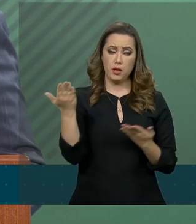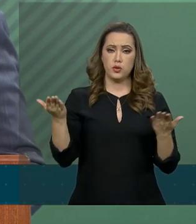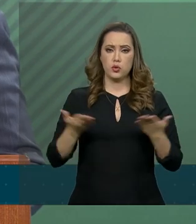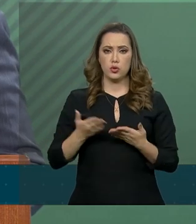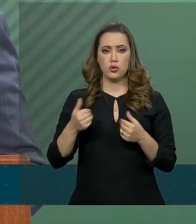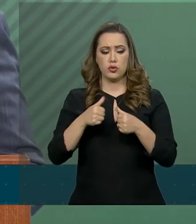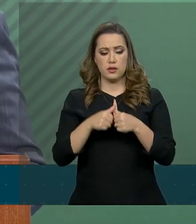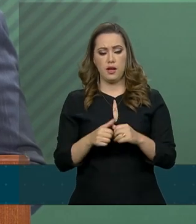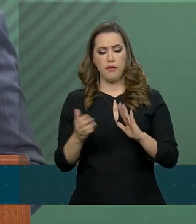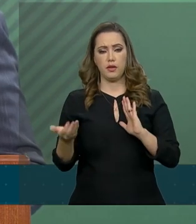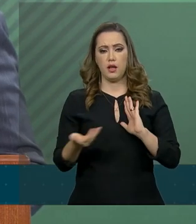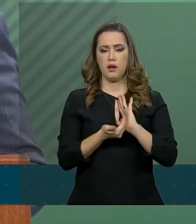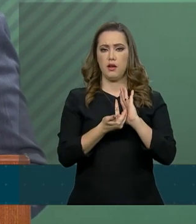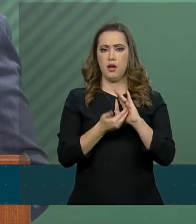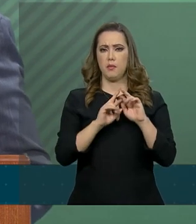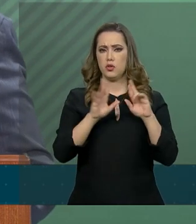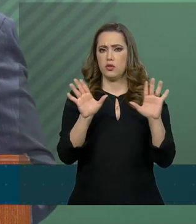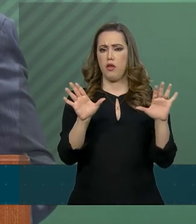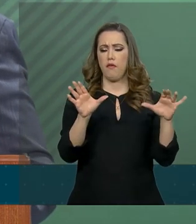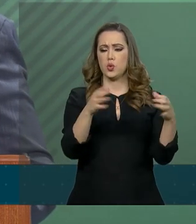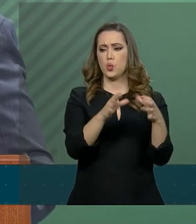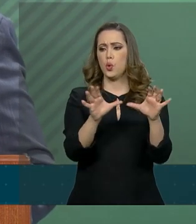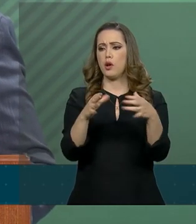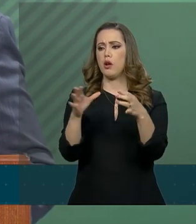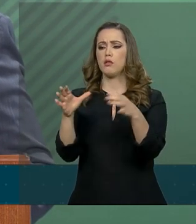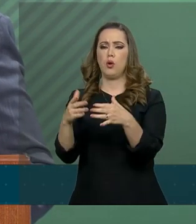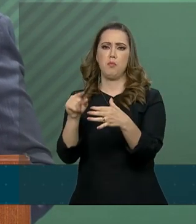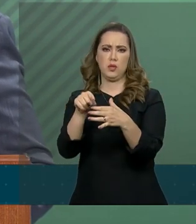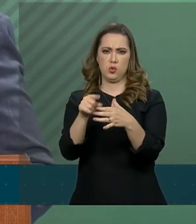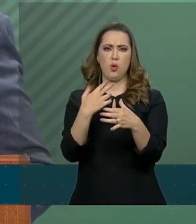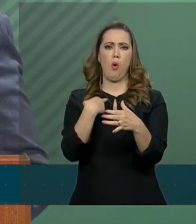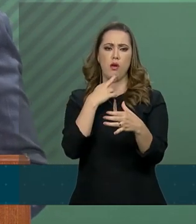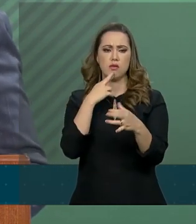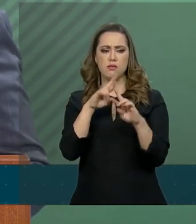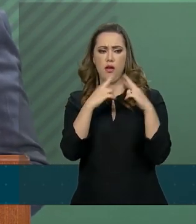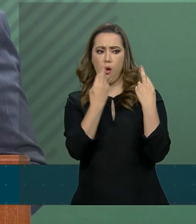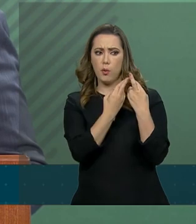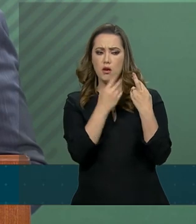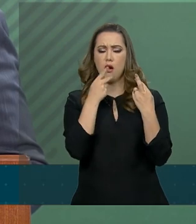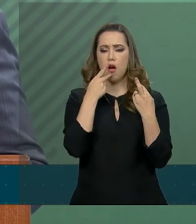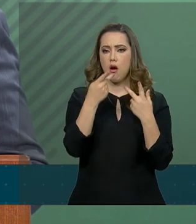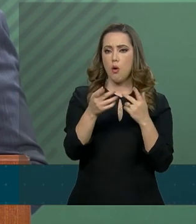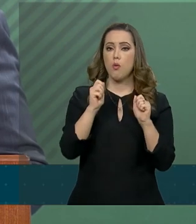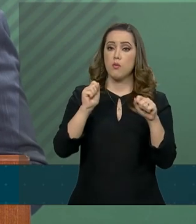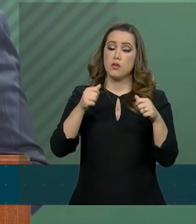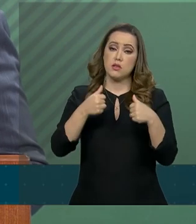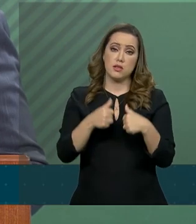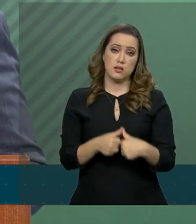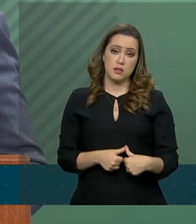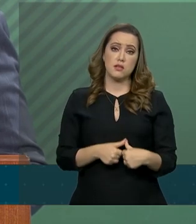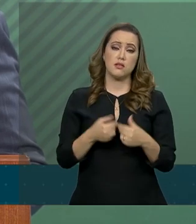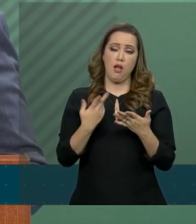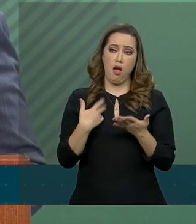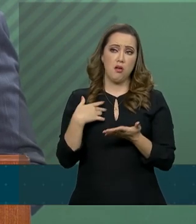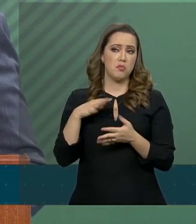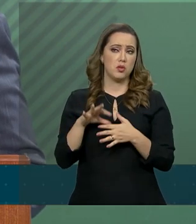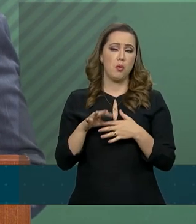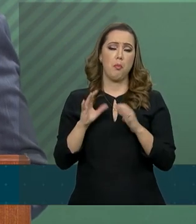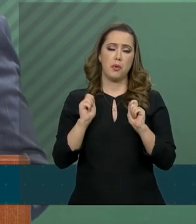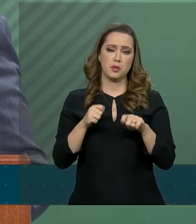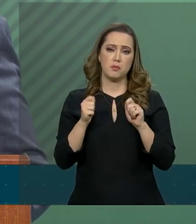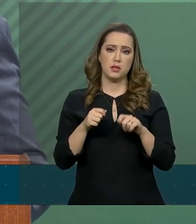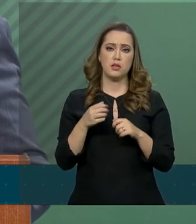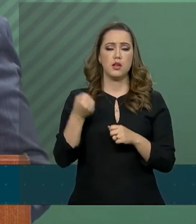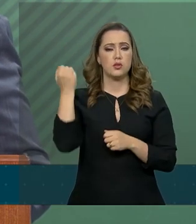Câmara, nas diversas comissões, e se põe à disposição para aclarar a cada um de vocês